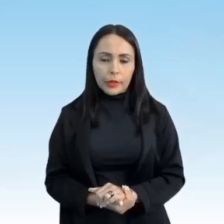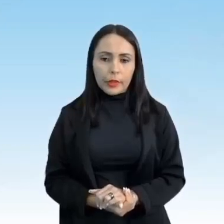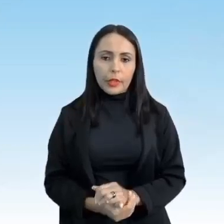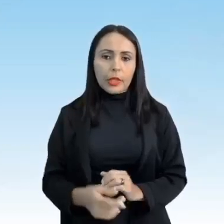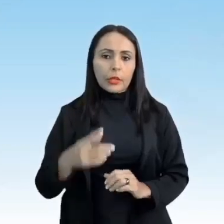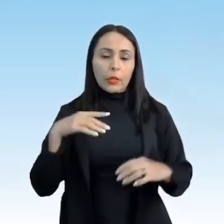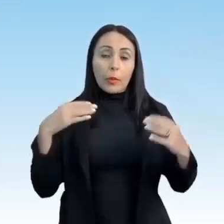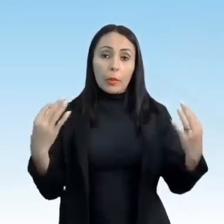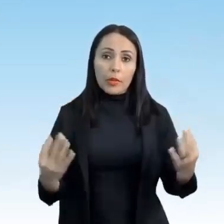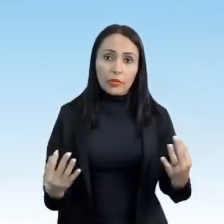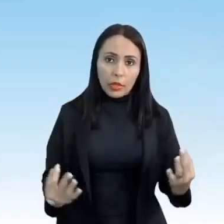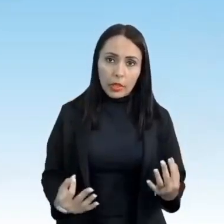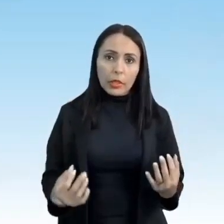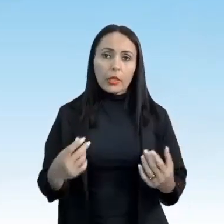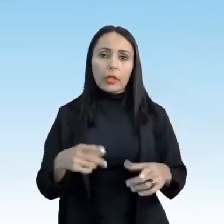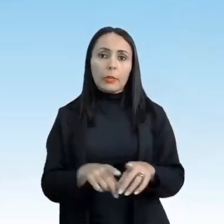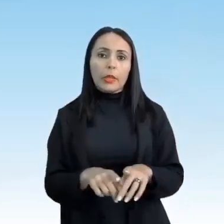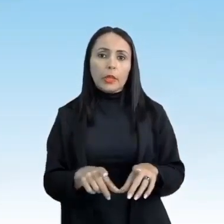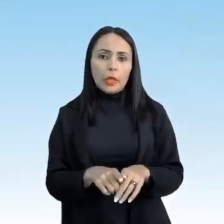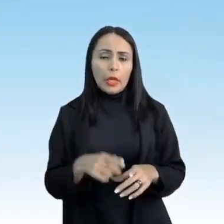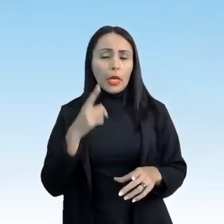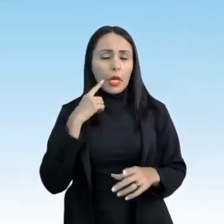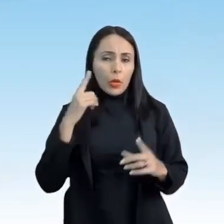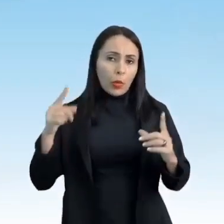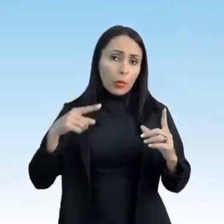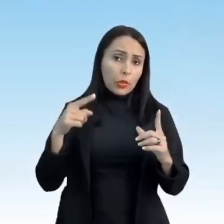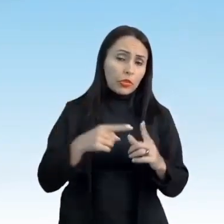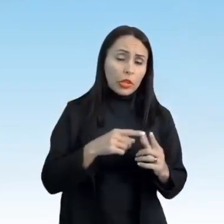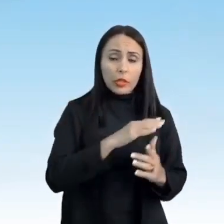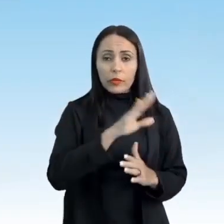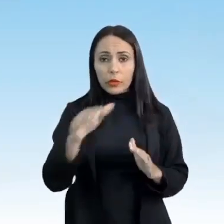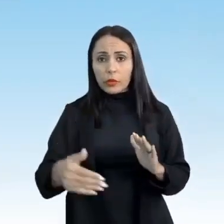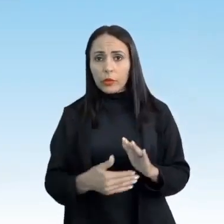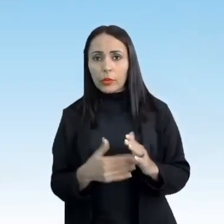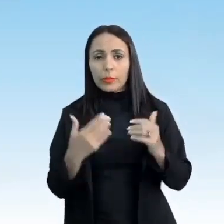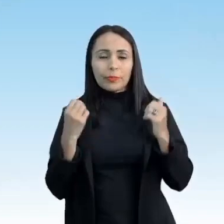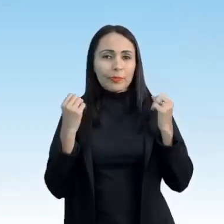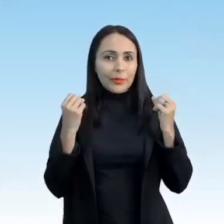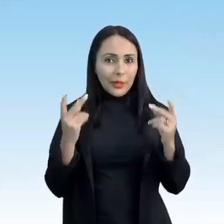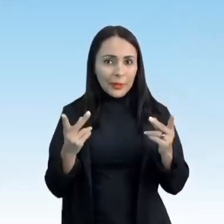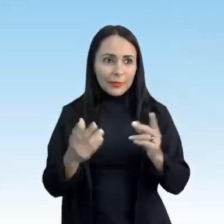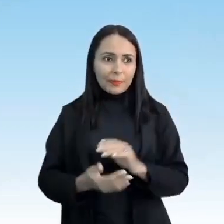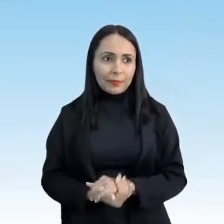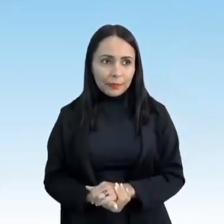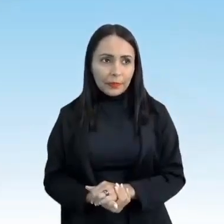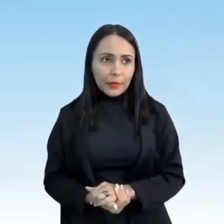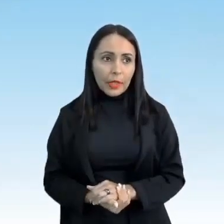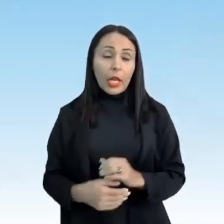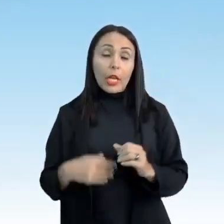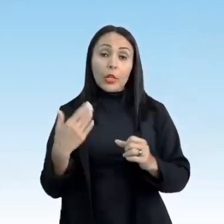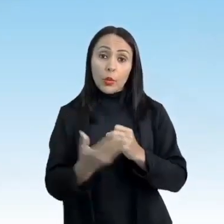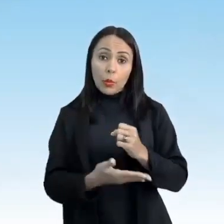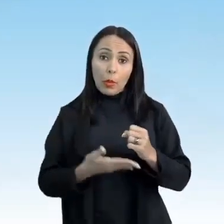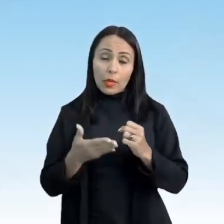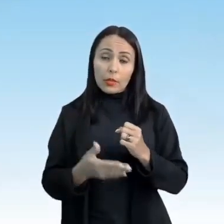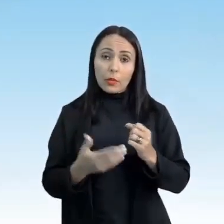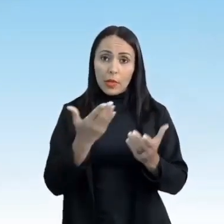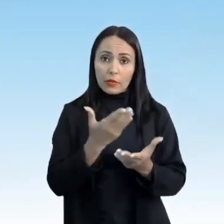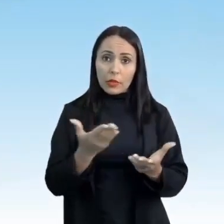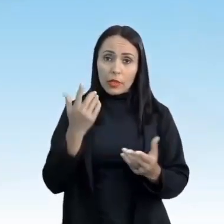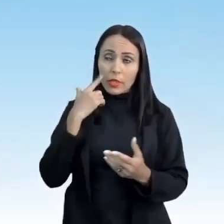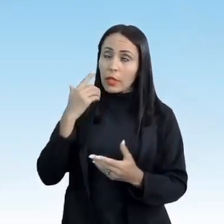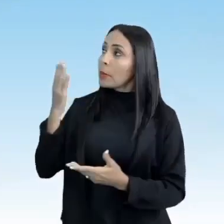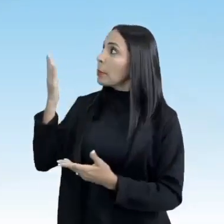perfeita do fundamento é o objetivo de todo atleta, ok? E os fundamentos básicos eu coloquei aqui para vocês, né?